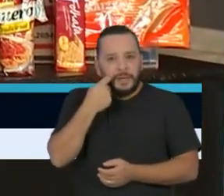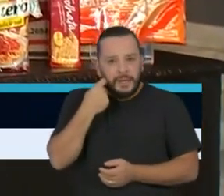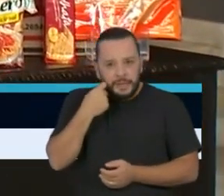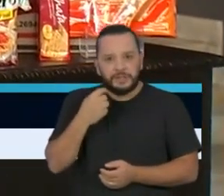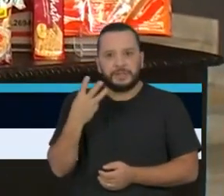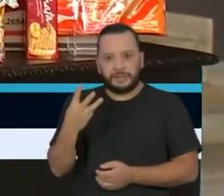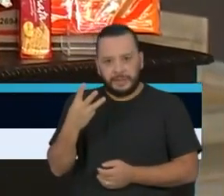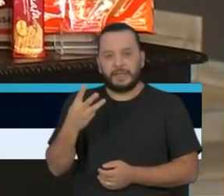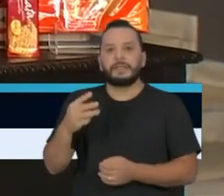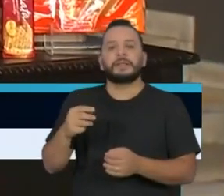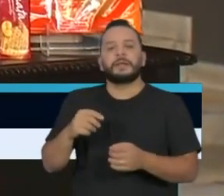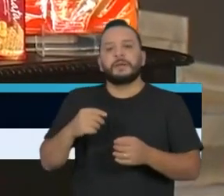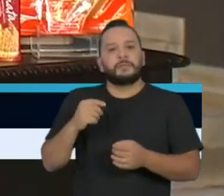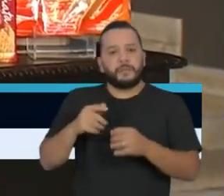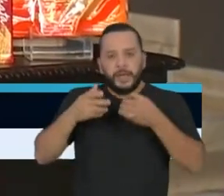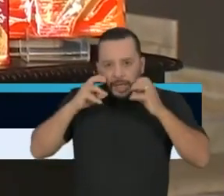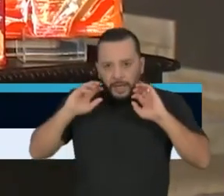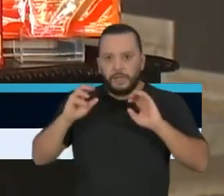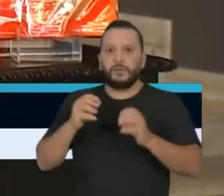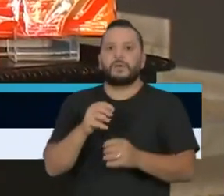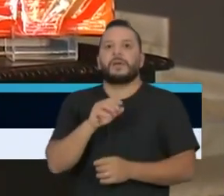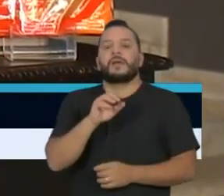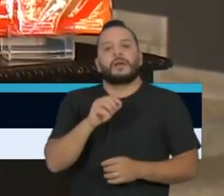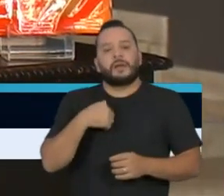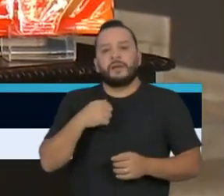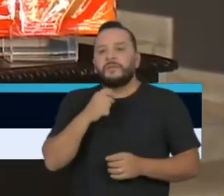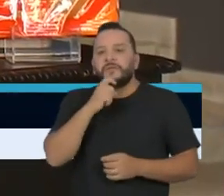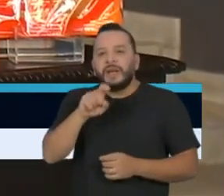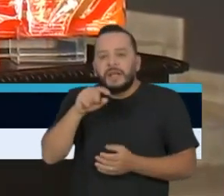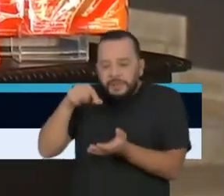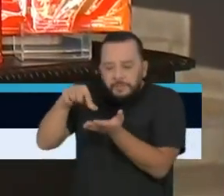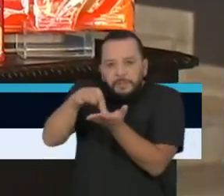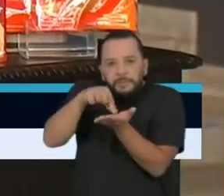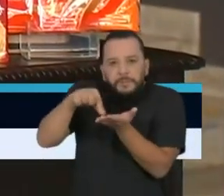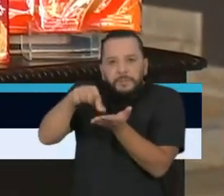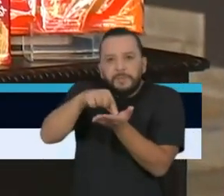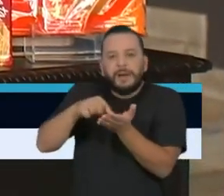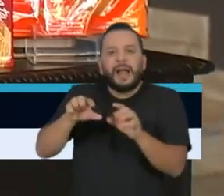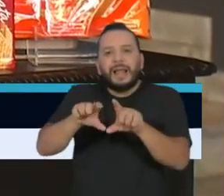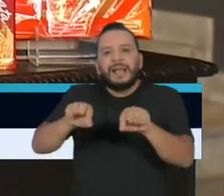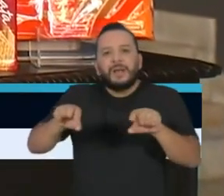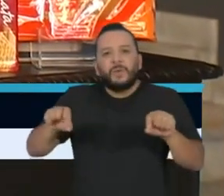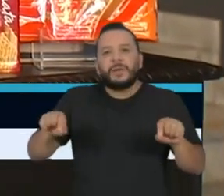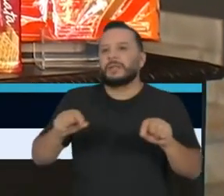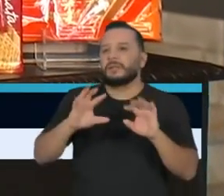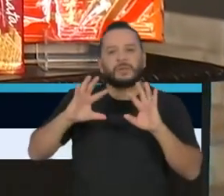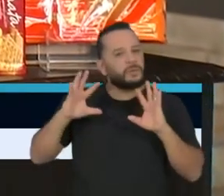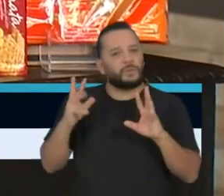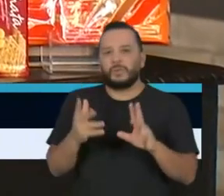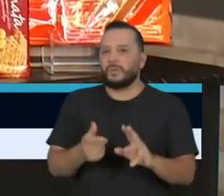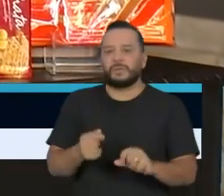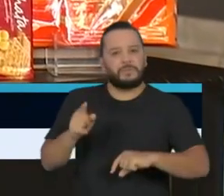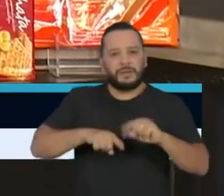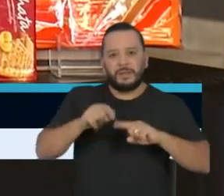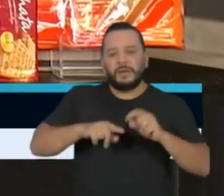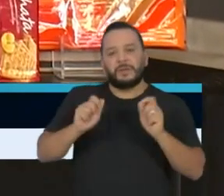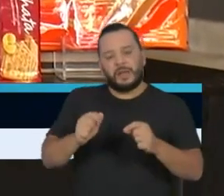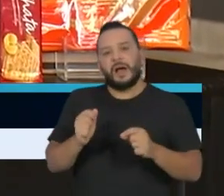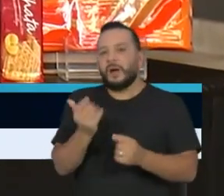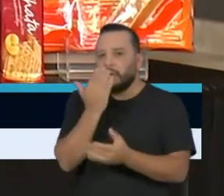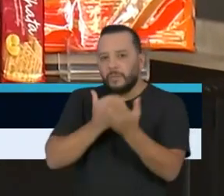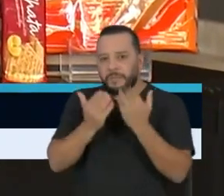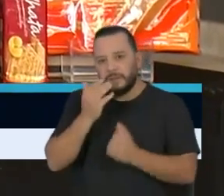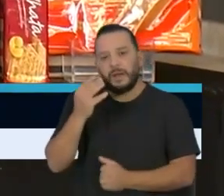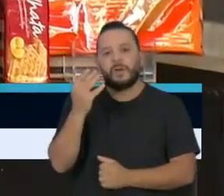milho, ervilha, linguiça, além de todos os itens necessários para alimentar uma família de 4